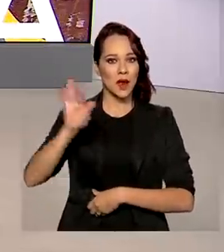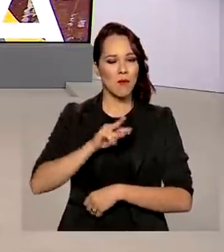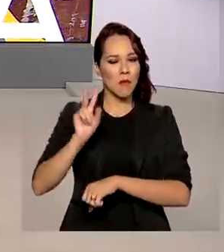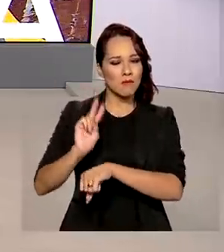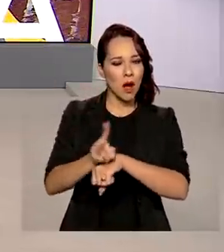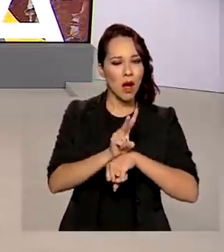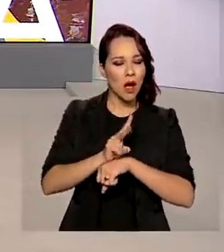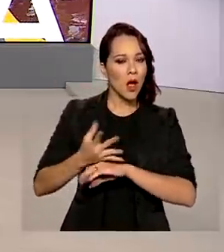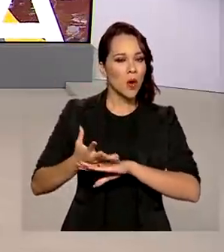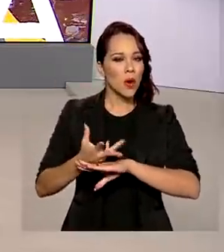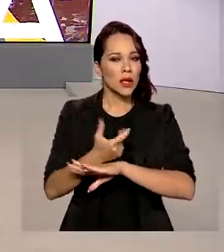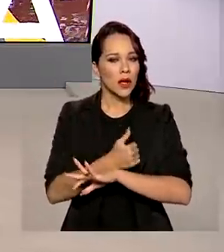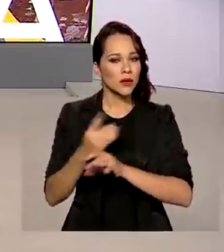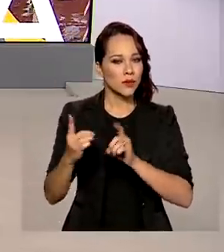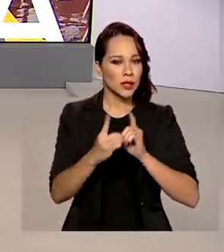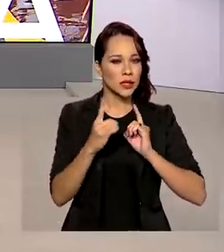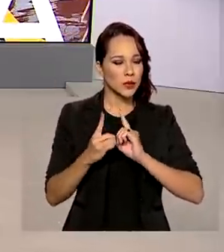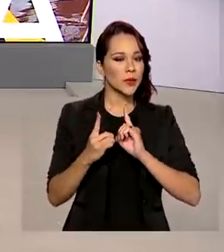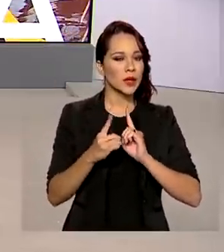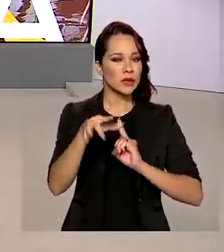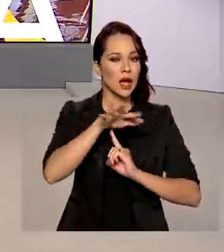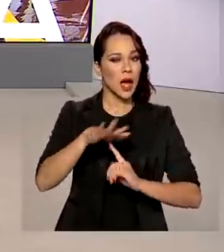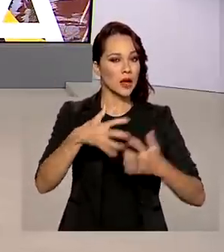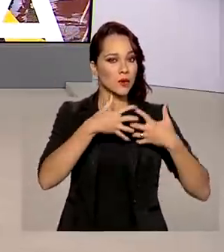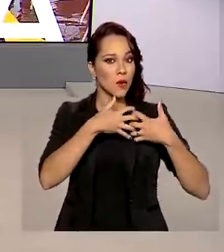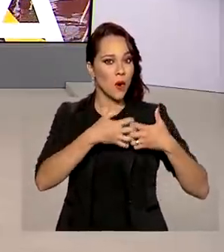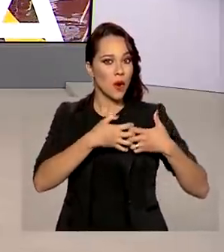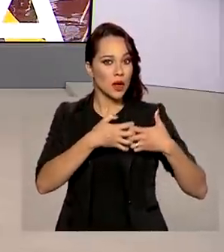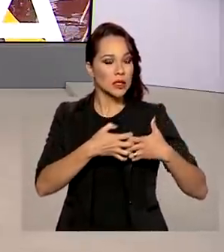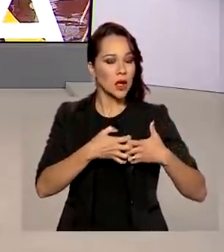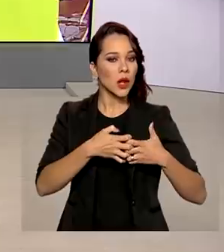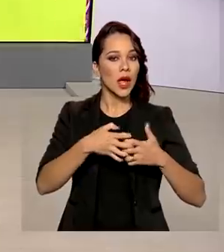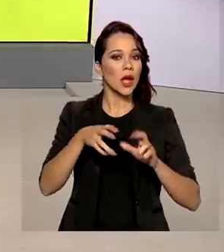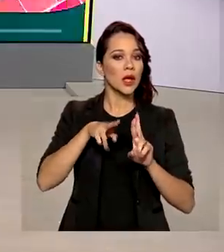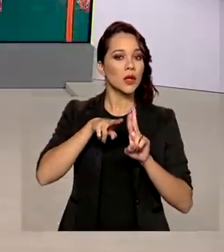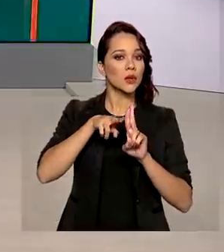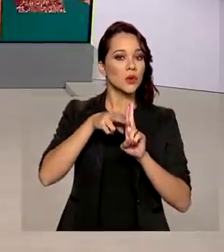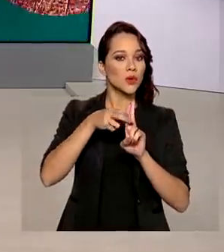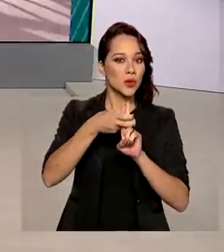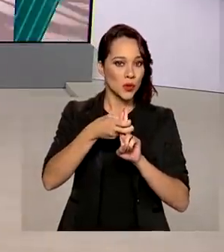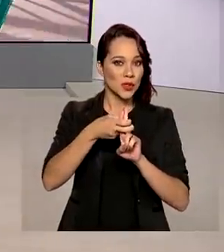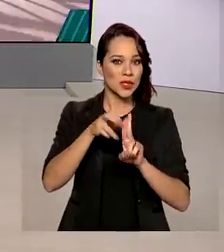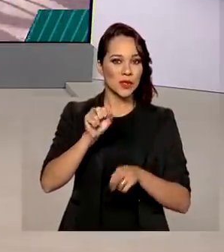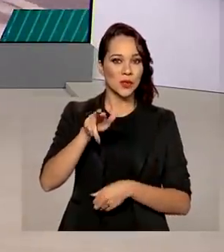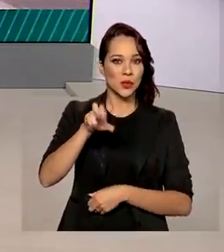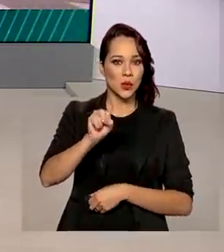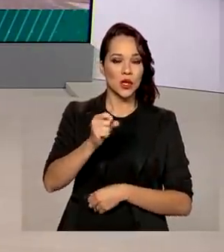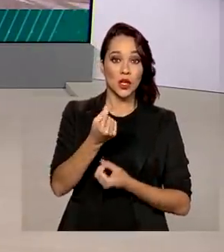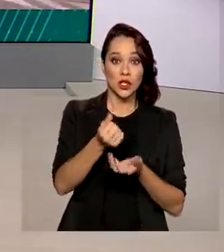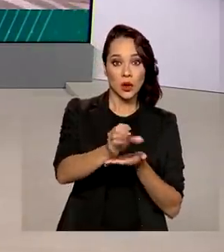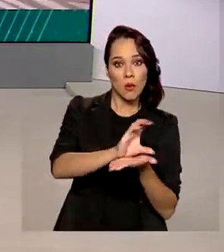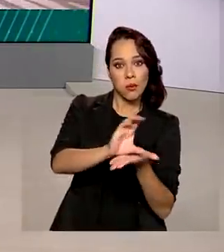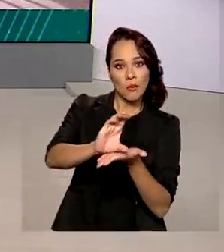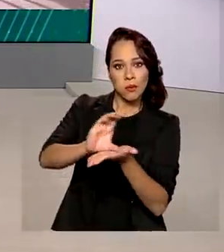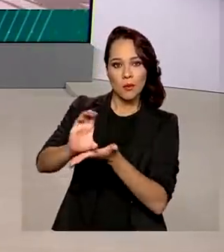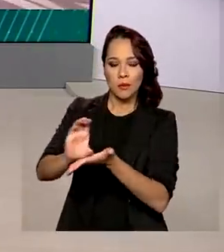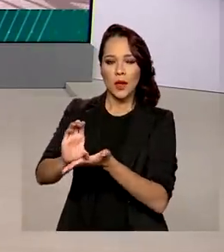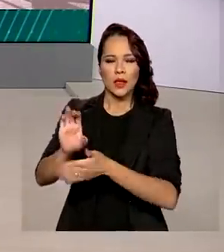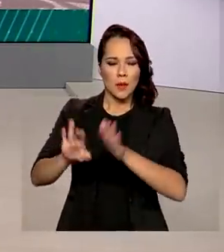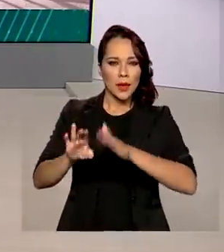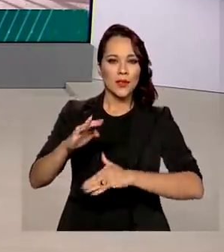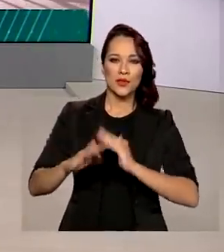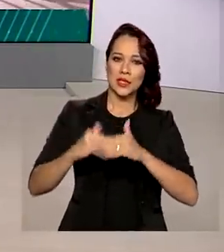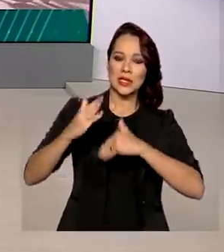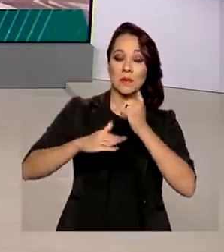vai monitorar a qualidade dos atendimentos na área cardíaca no Sistema Único de Saúde e transferir recursos a partir do